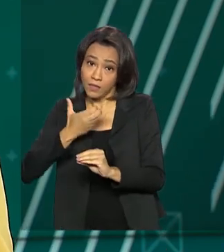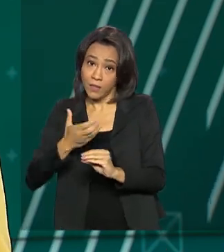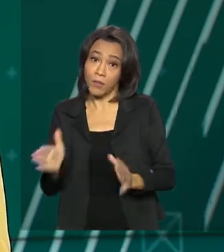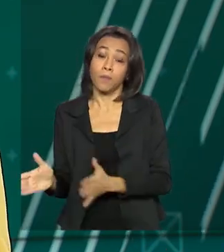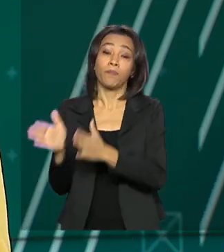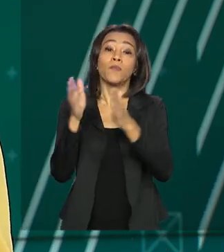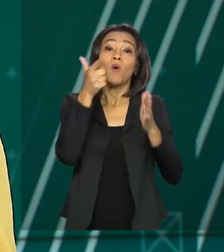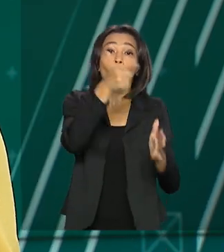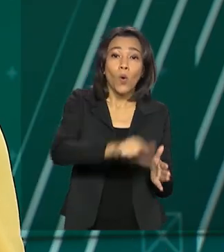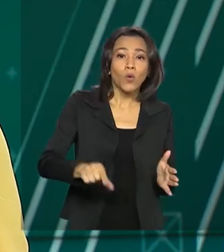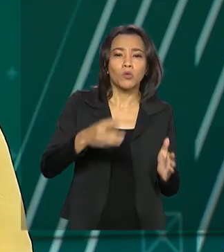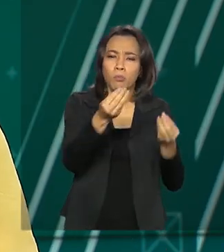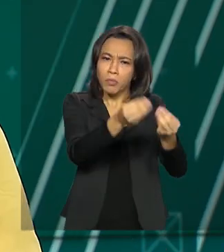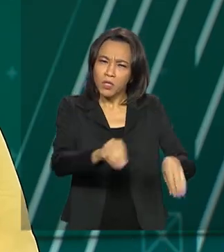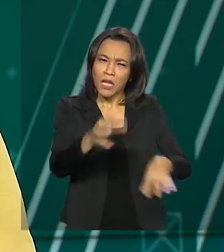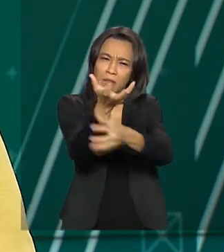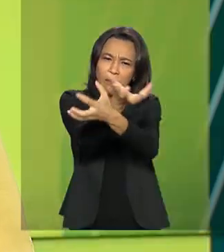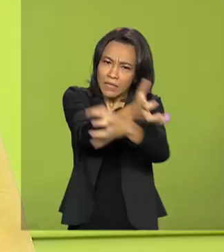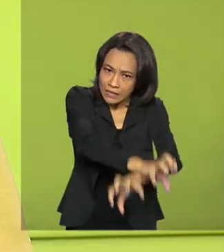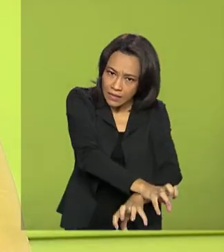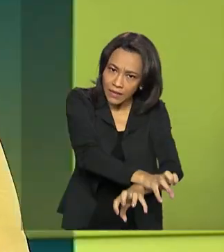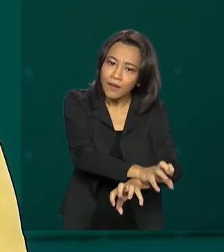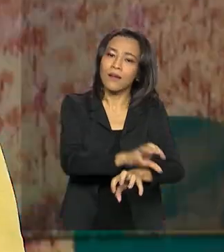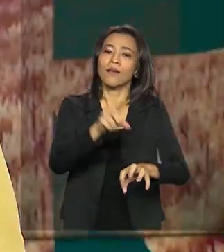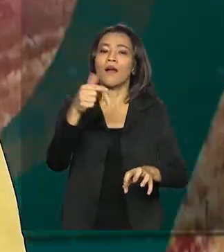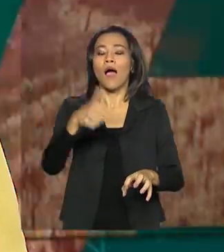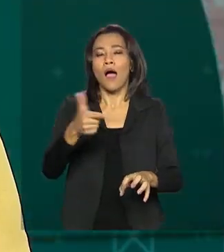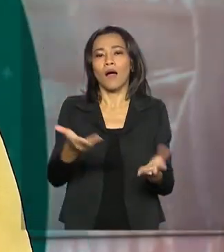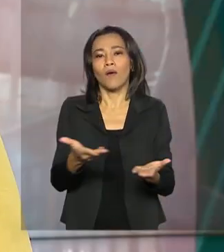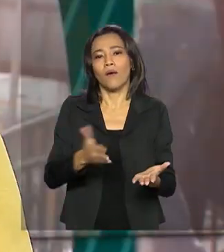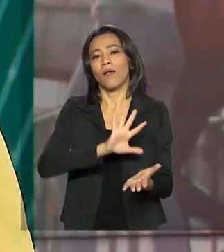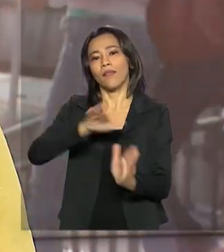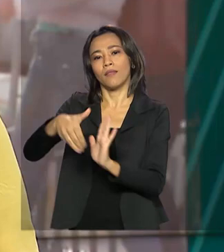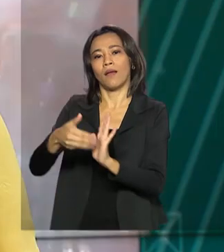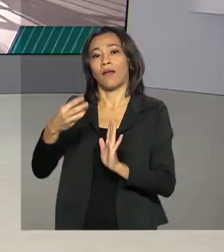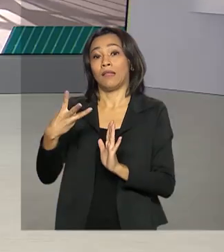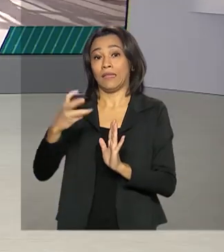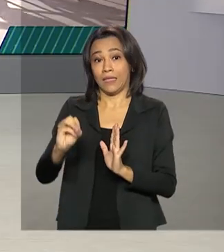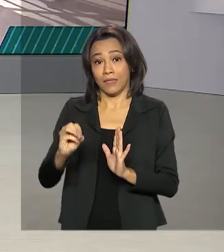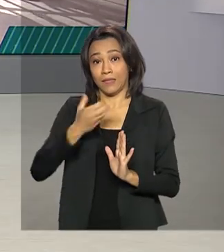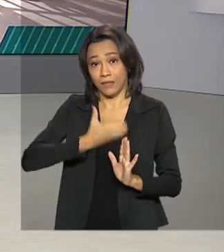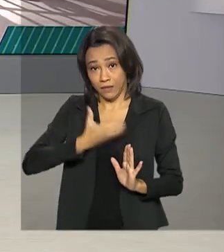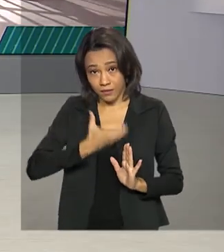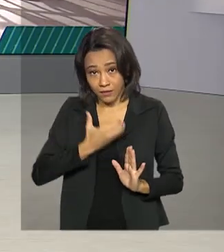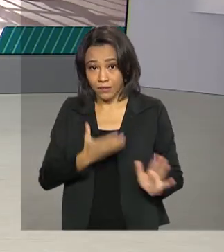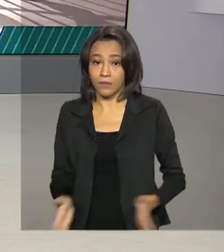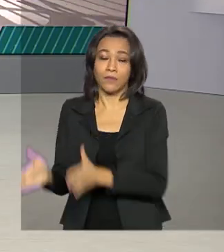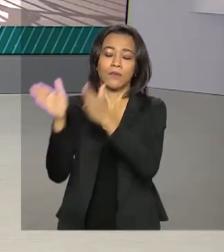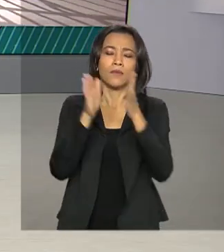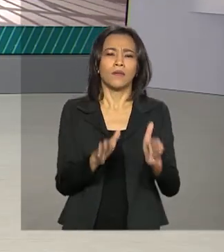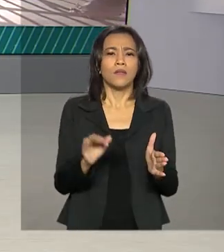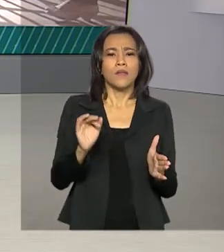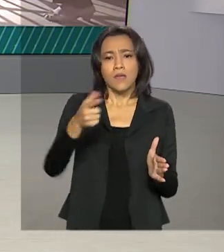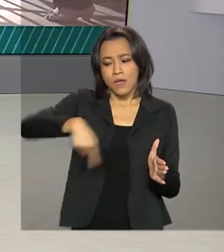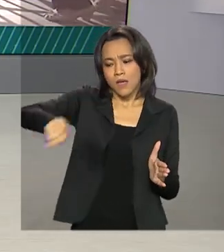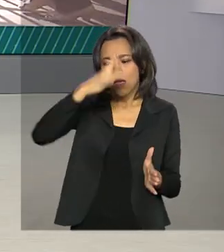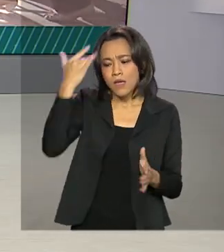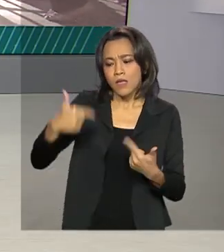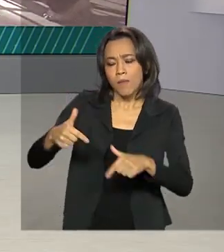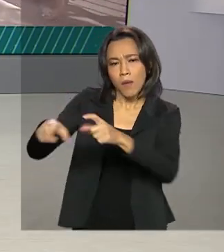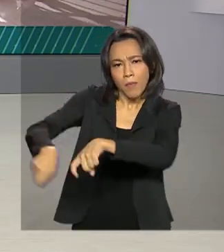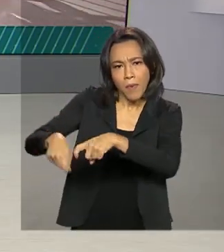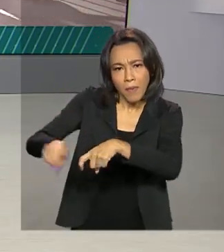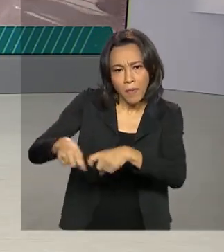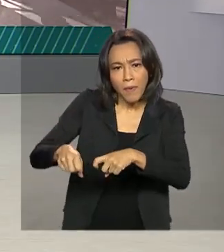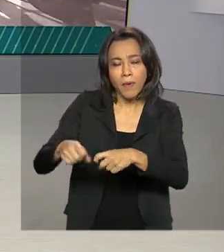prejudicados pela seca, o prazo da prestação passa a ser 30 de dezembro. E o agricultor que teve o benefício do garantia